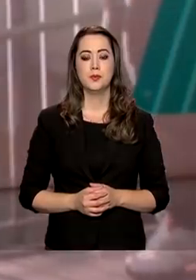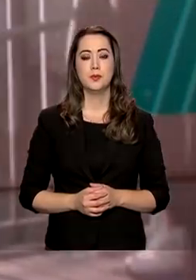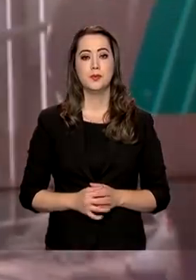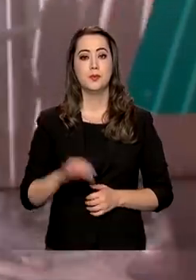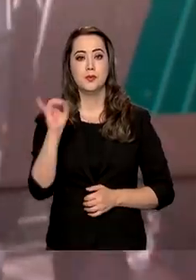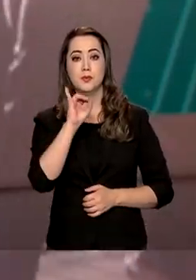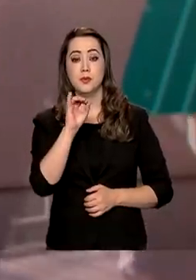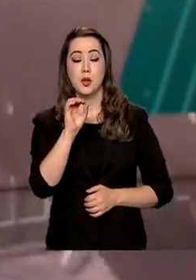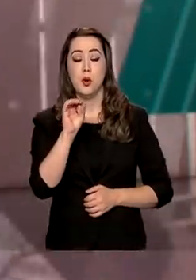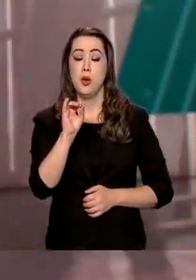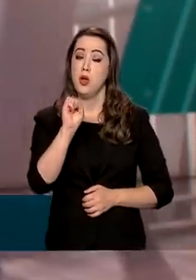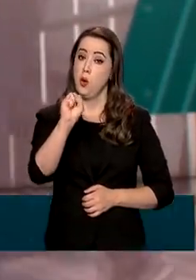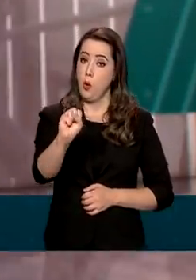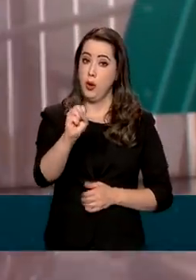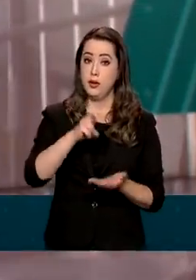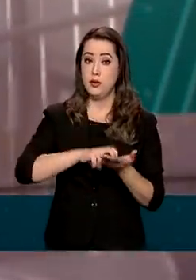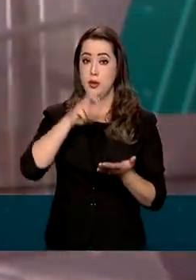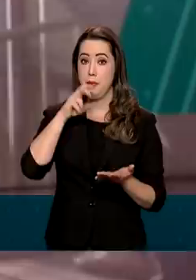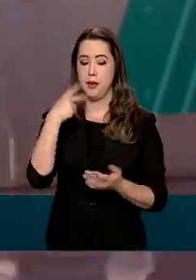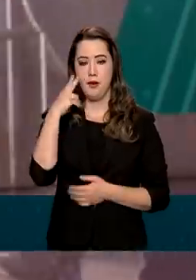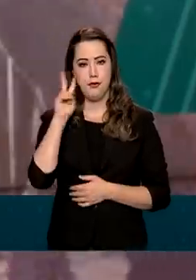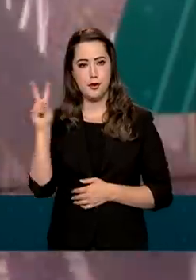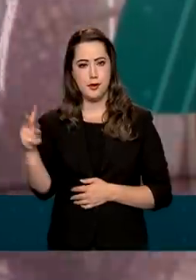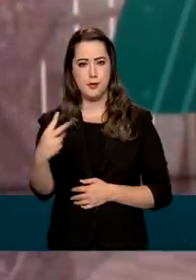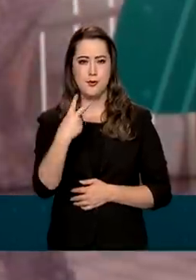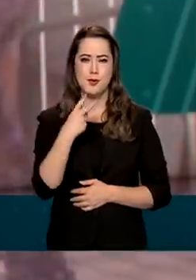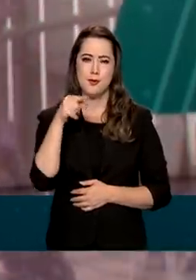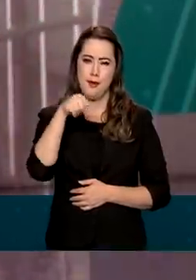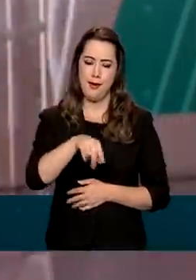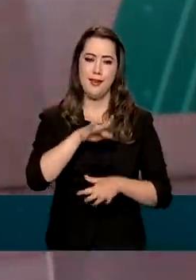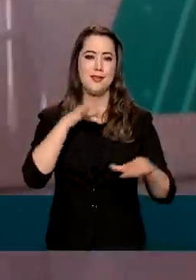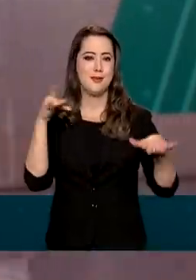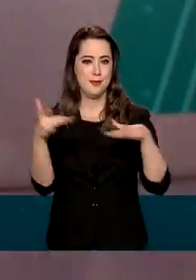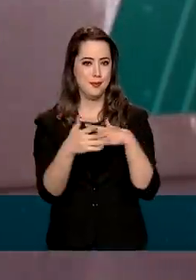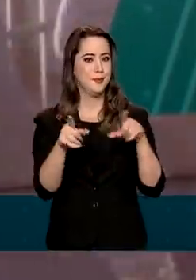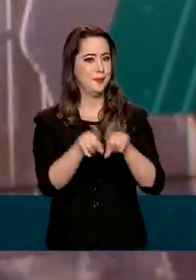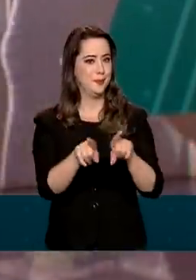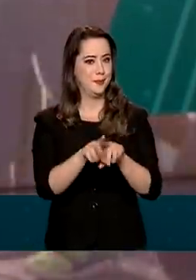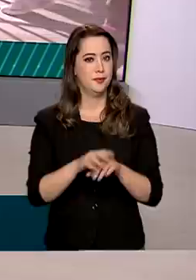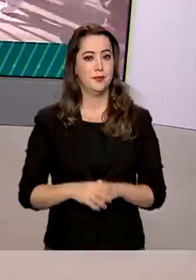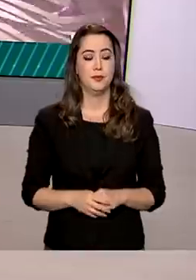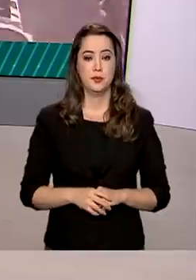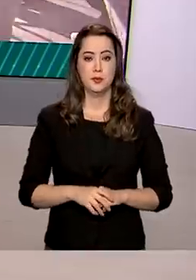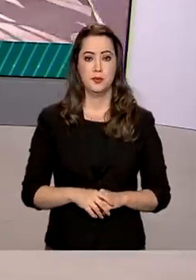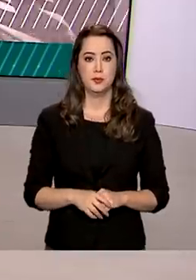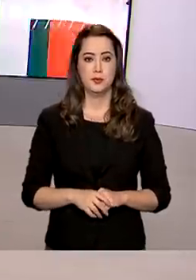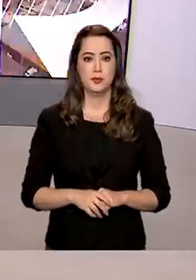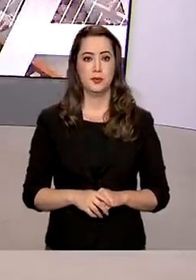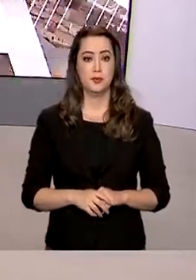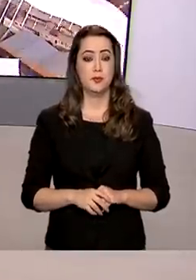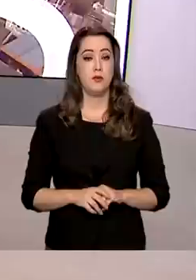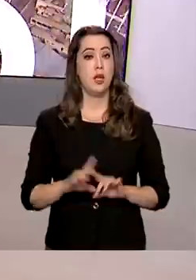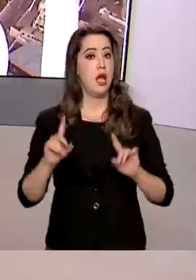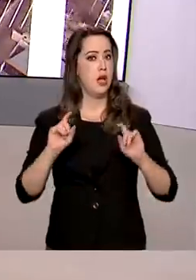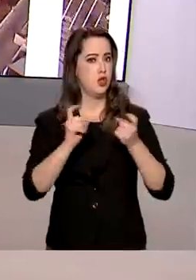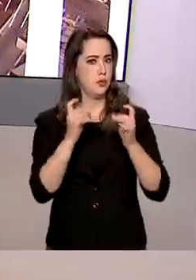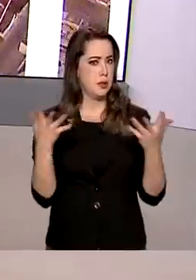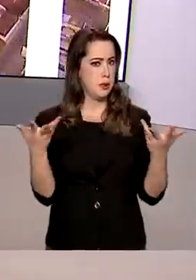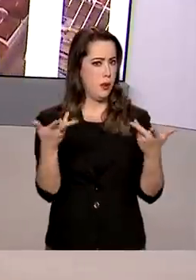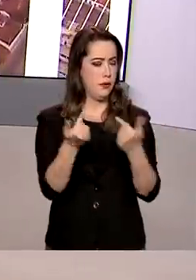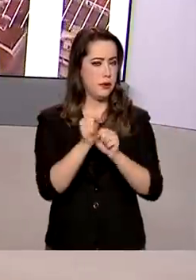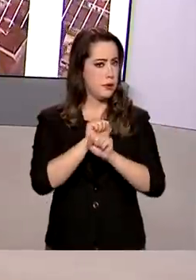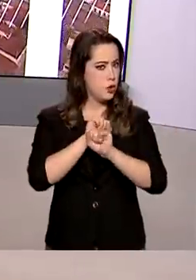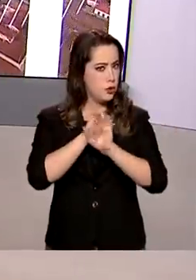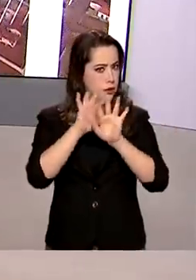Oito horas da manhã, você nos assiste ao vivo também pelas redes sociais. A gestão eficiente e